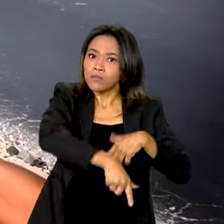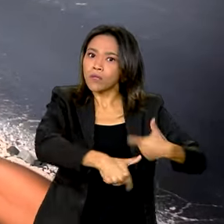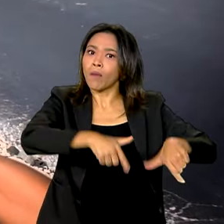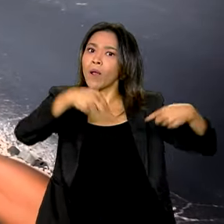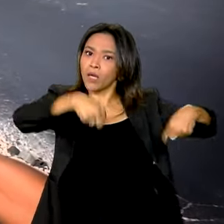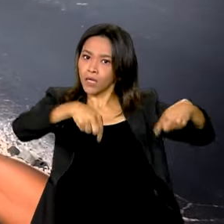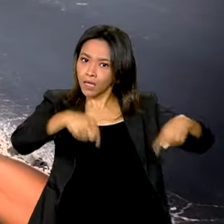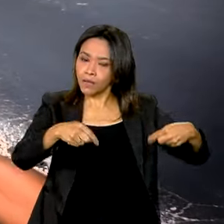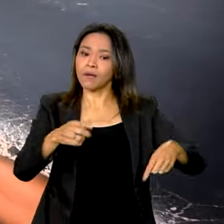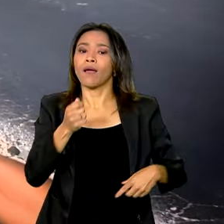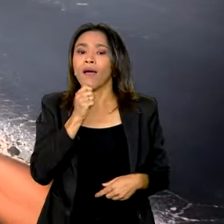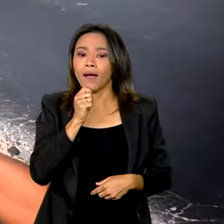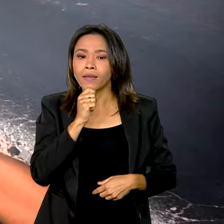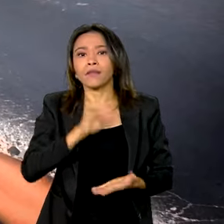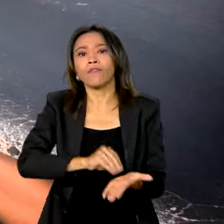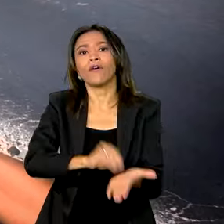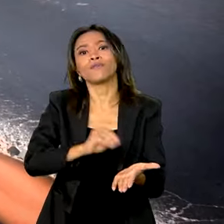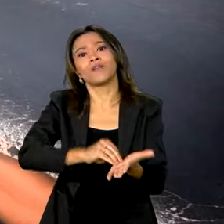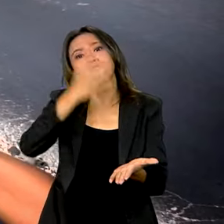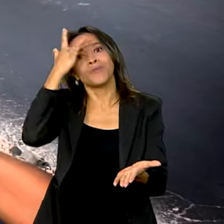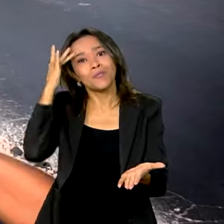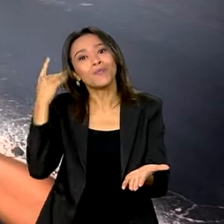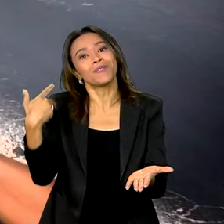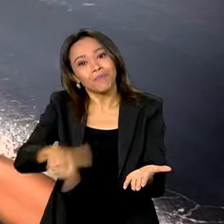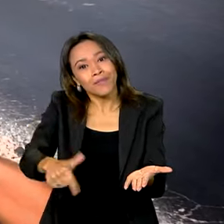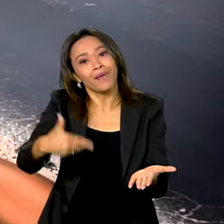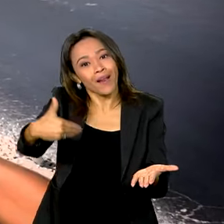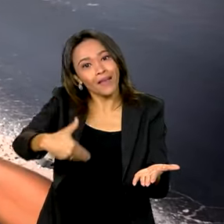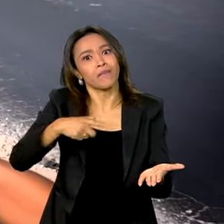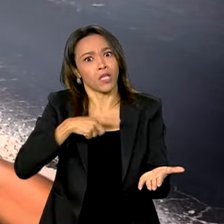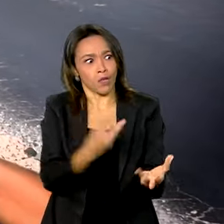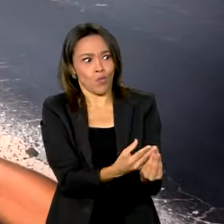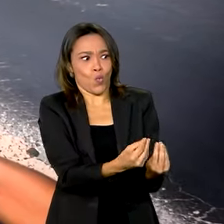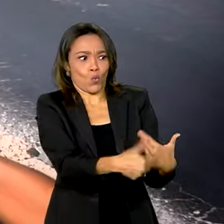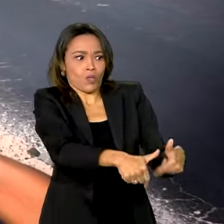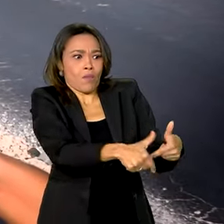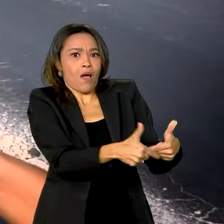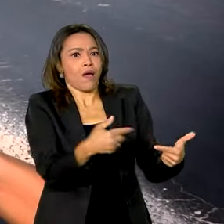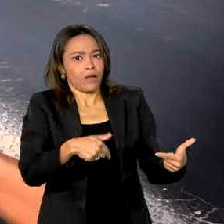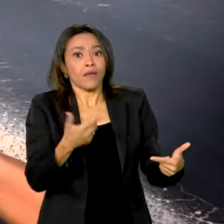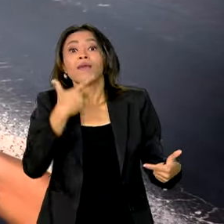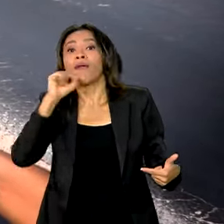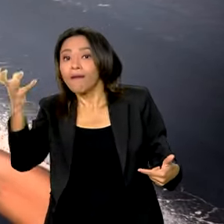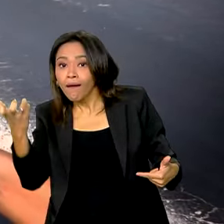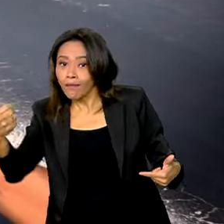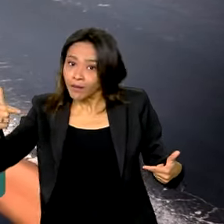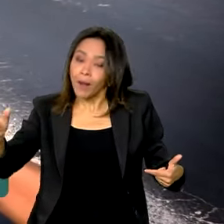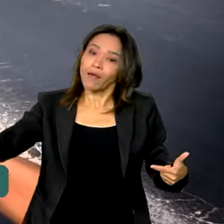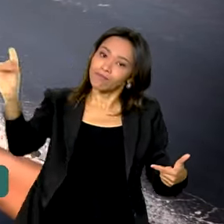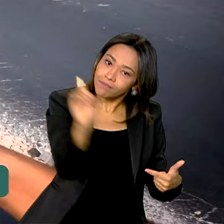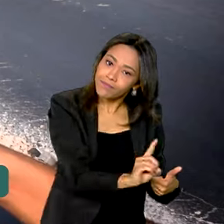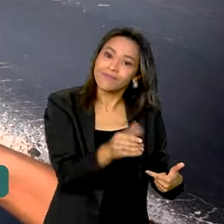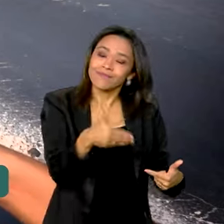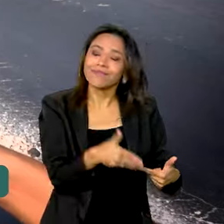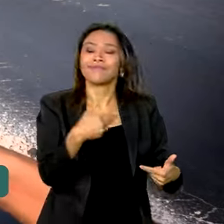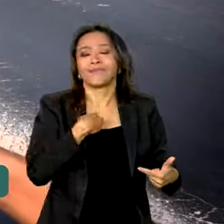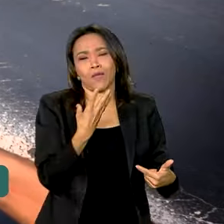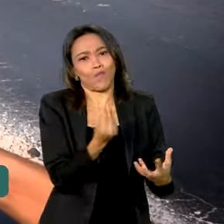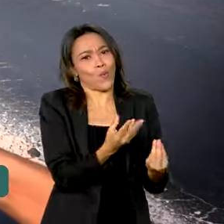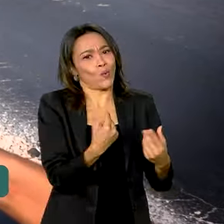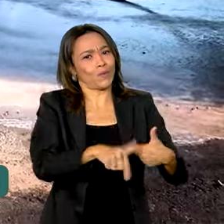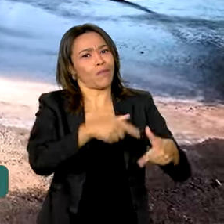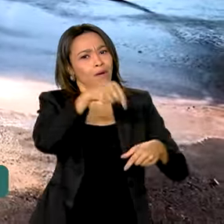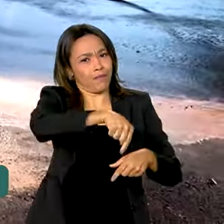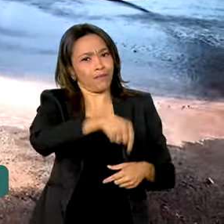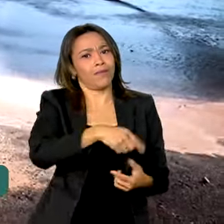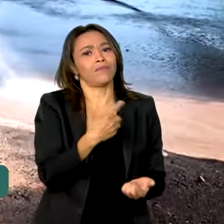Inclusive a gente já tem falta de mão de obra mesmo, né? Serviço tem. Para quem quer encarar o serviço, está tendo muito serviço